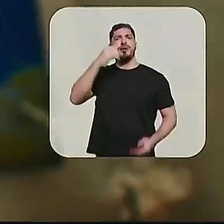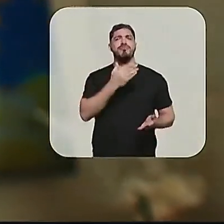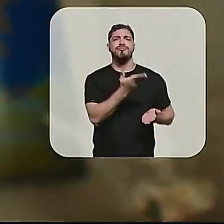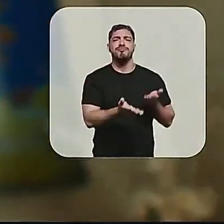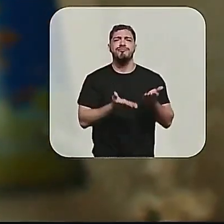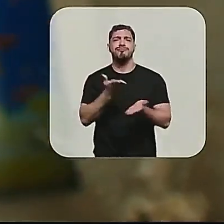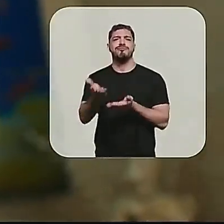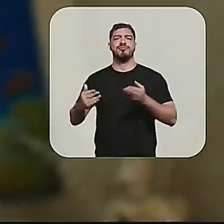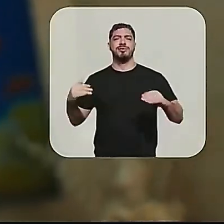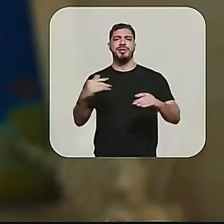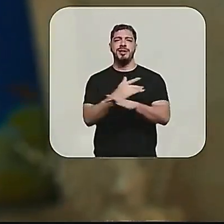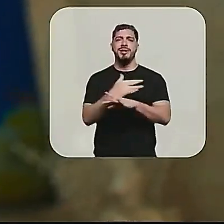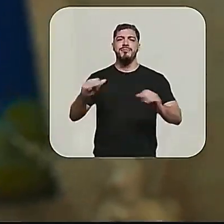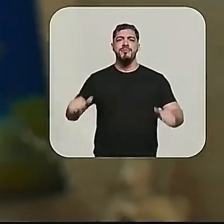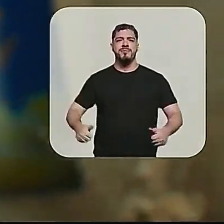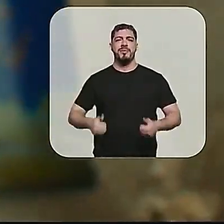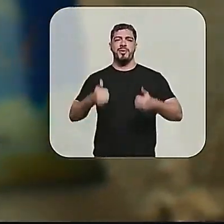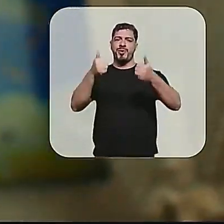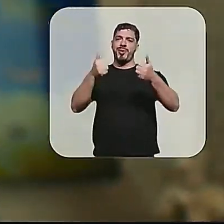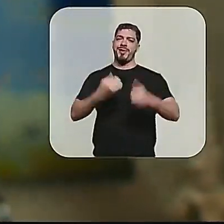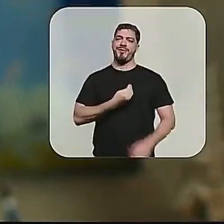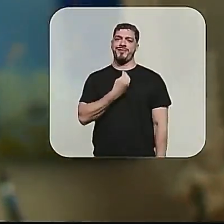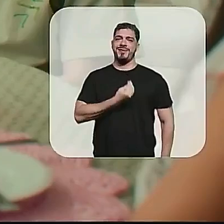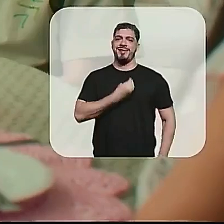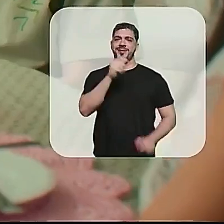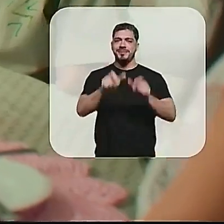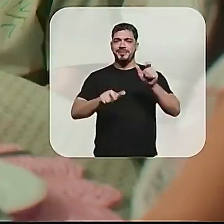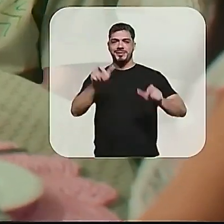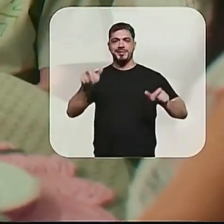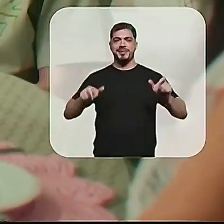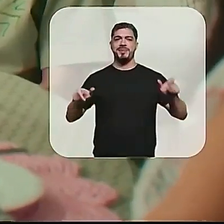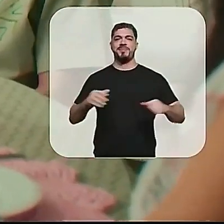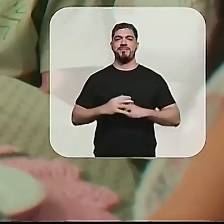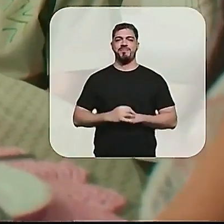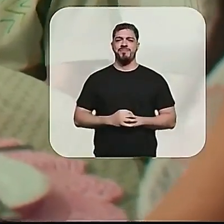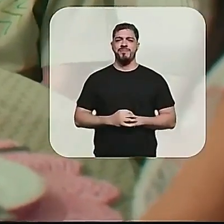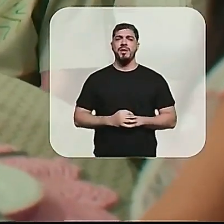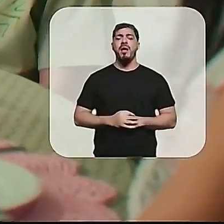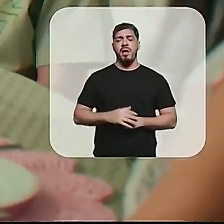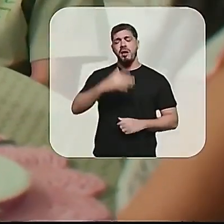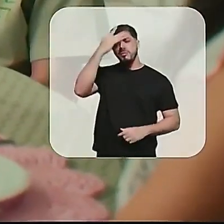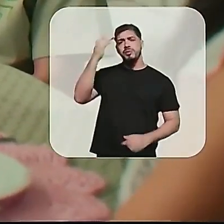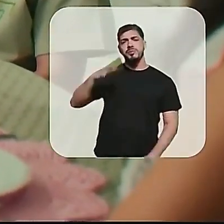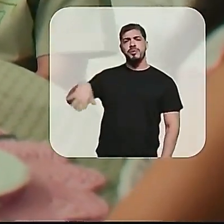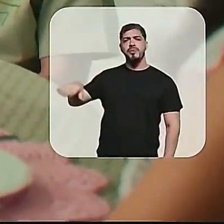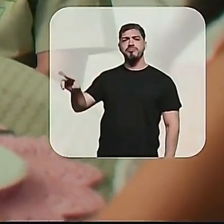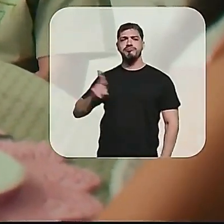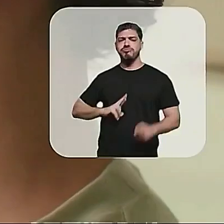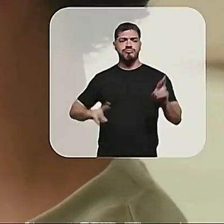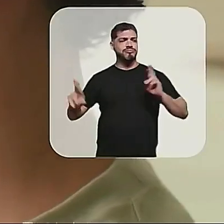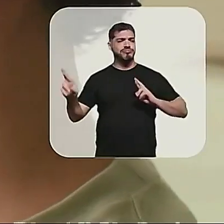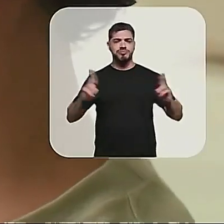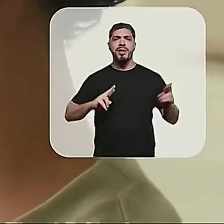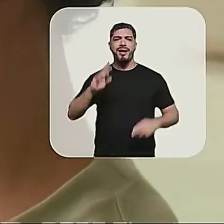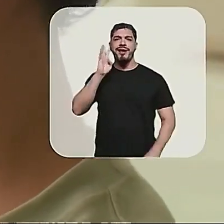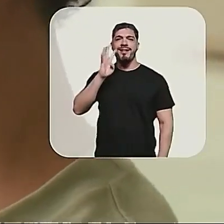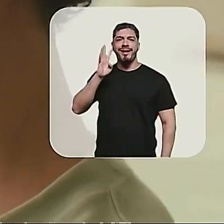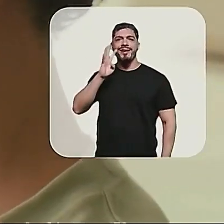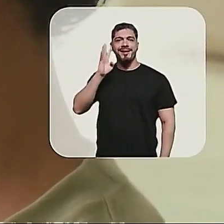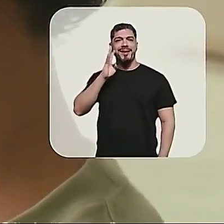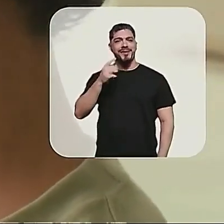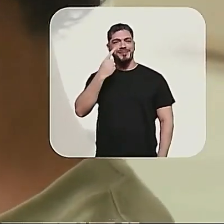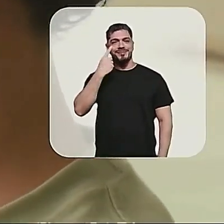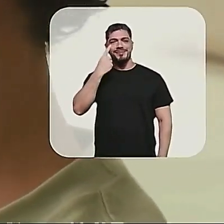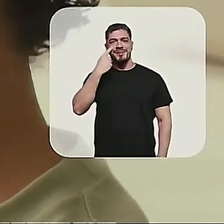como melhorar a vida das pessoas. O feedback geralmente é legal, assim, às vezes de ouvir coisas